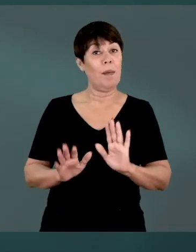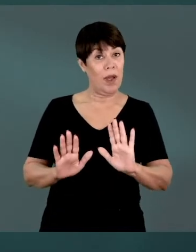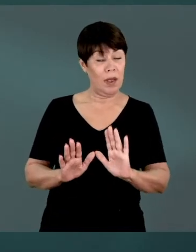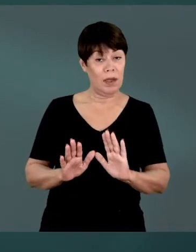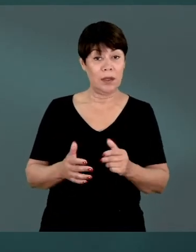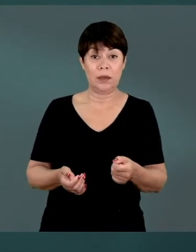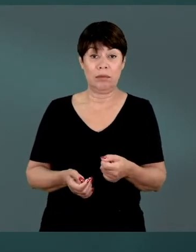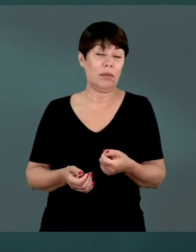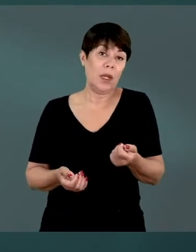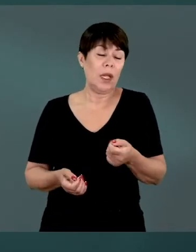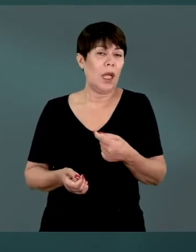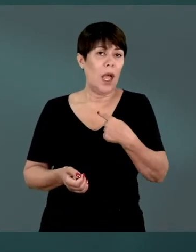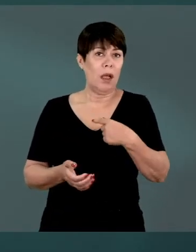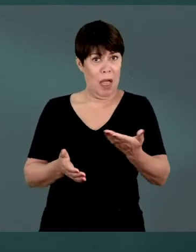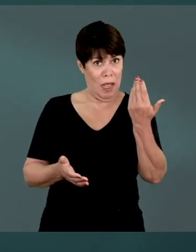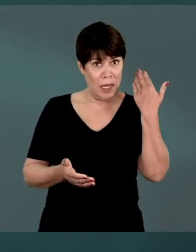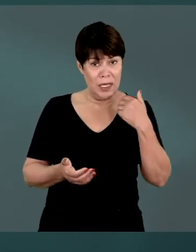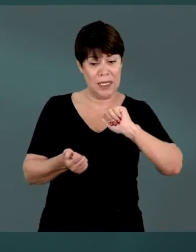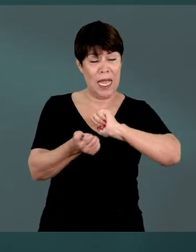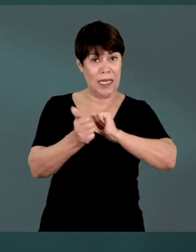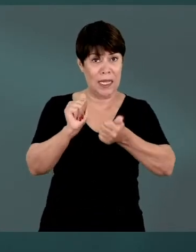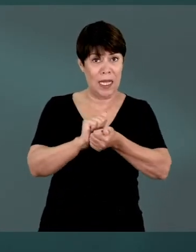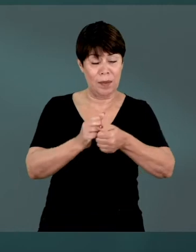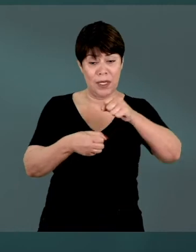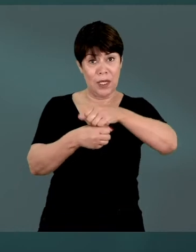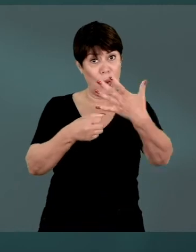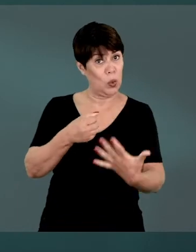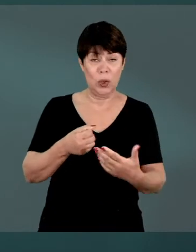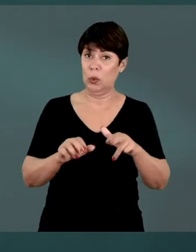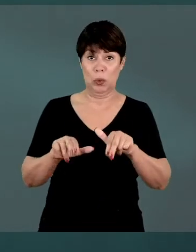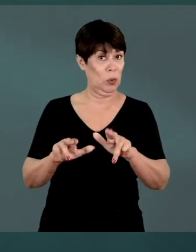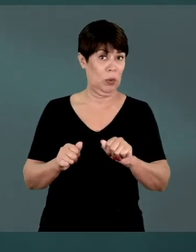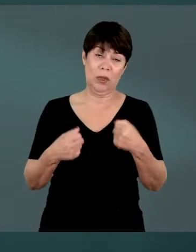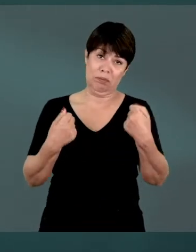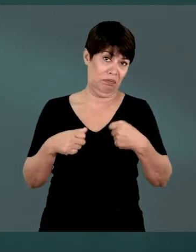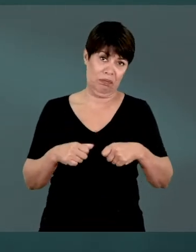Mas eu, por exemplo, nunca precisei de adaptação de conteúdo, por exemplo.